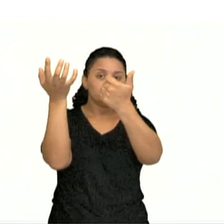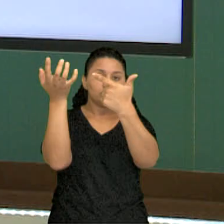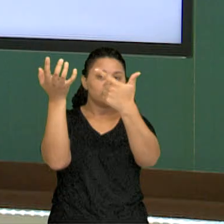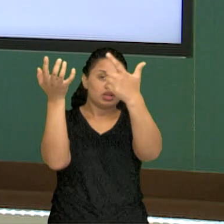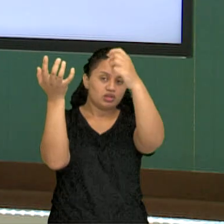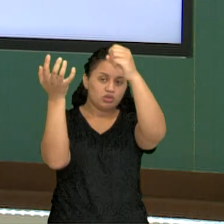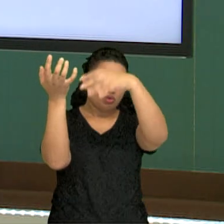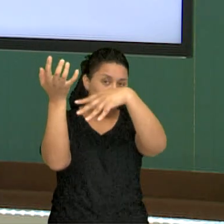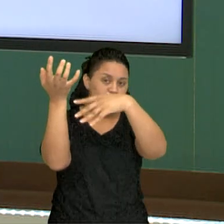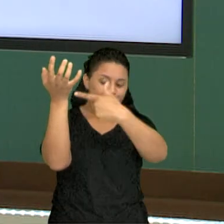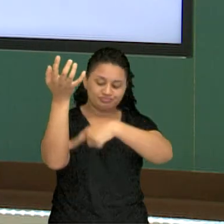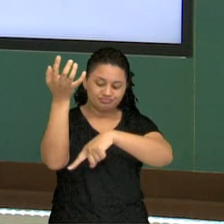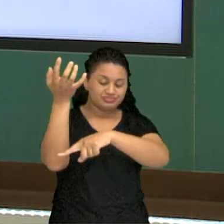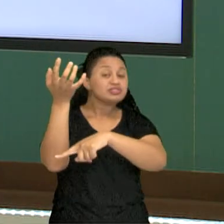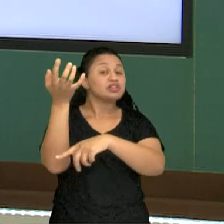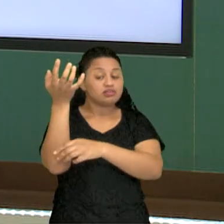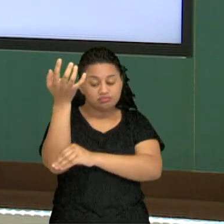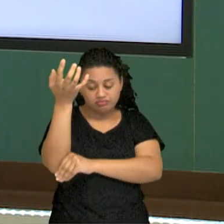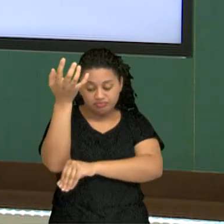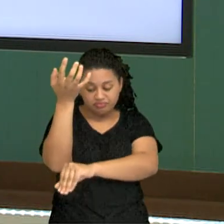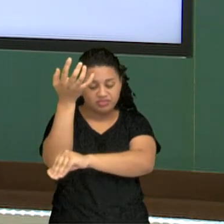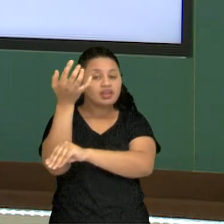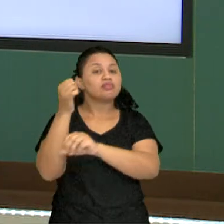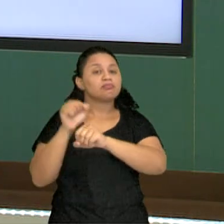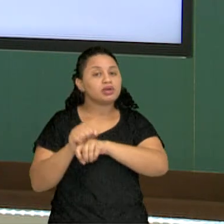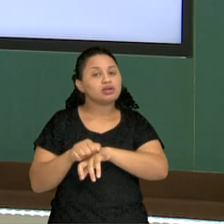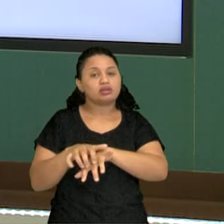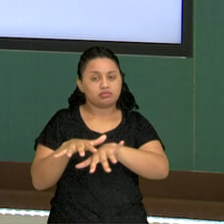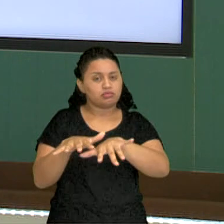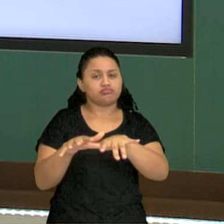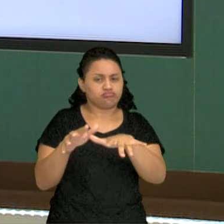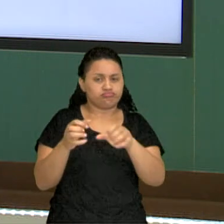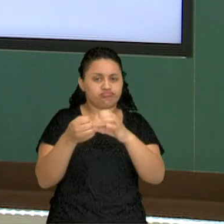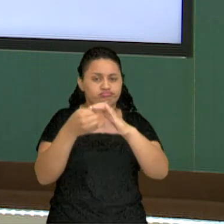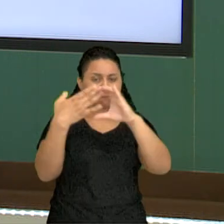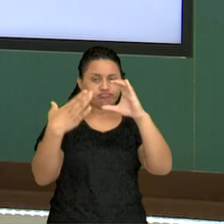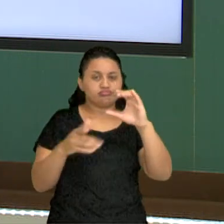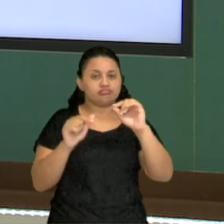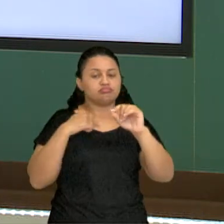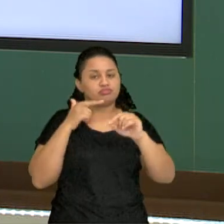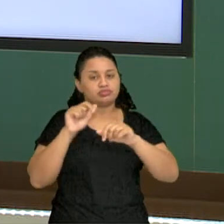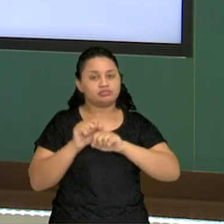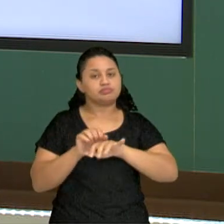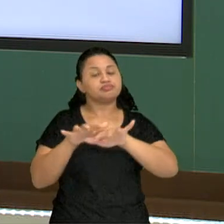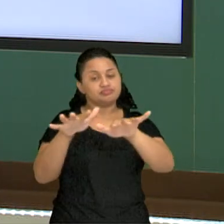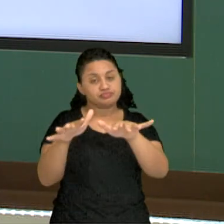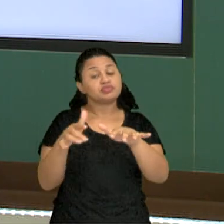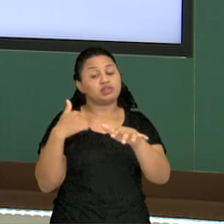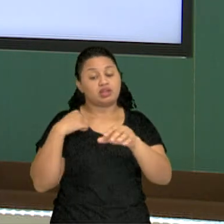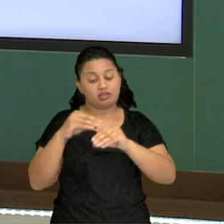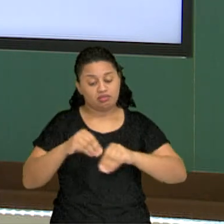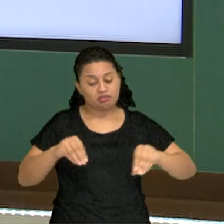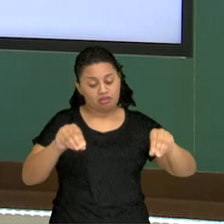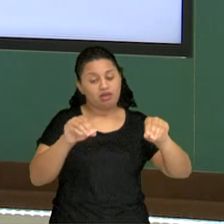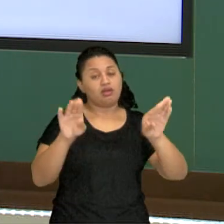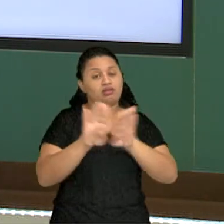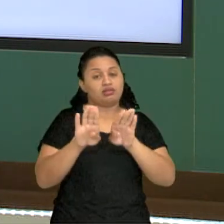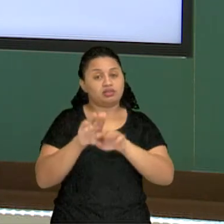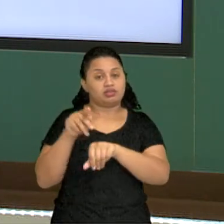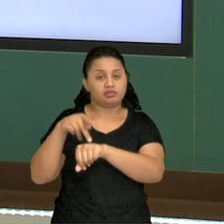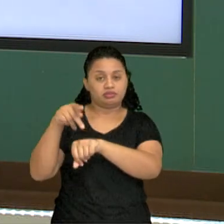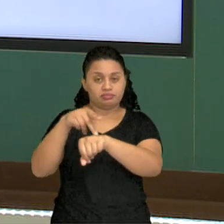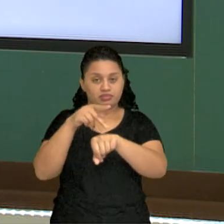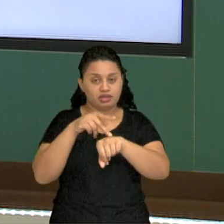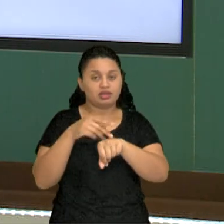luminosidade do sol. Então, é um local muito propício para o seu desenvolvimento sobre o solo e sobre as rochas,